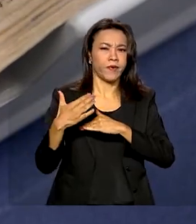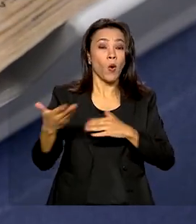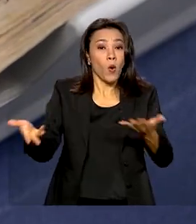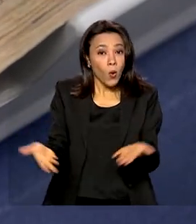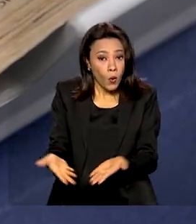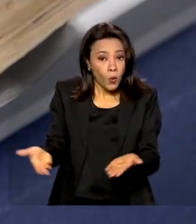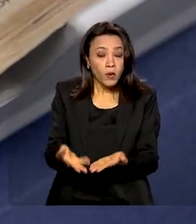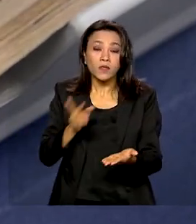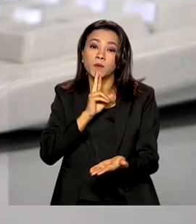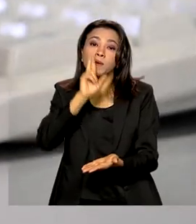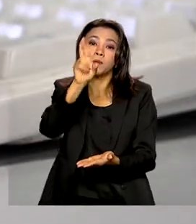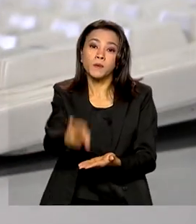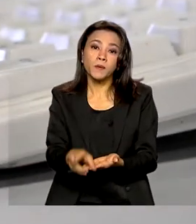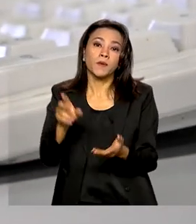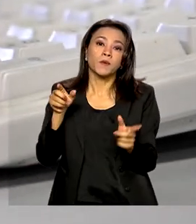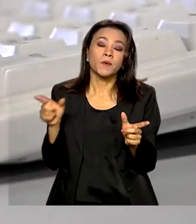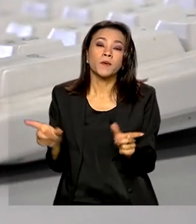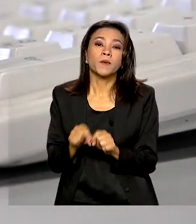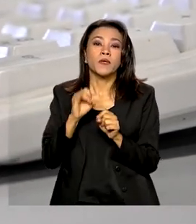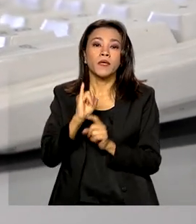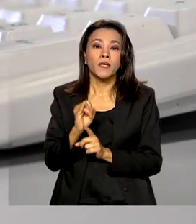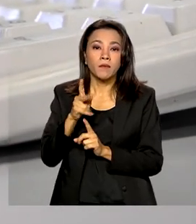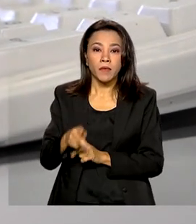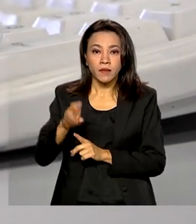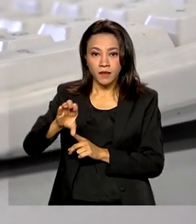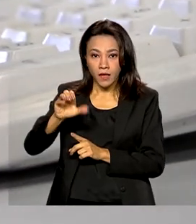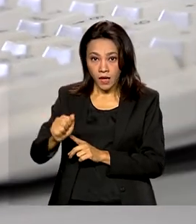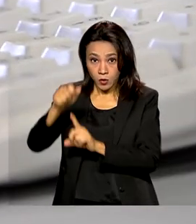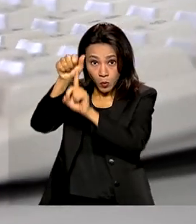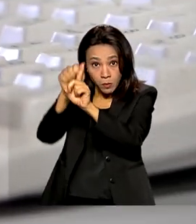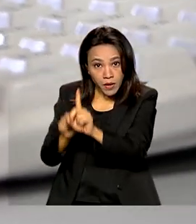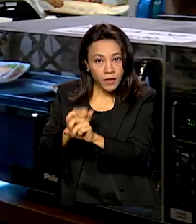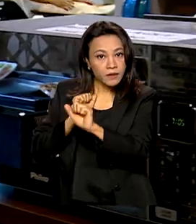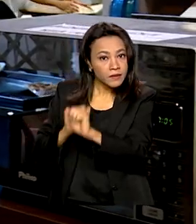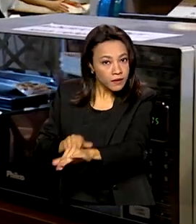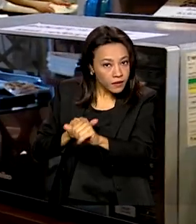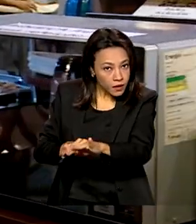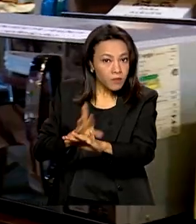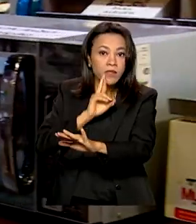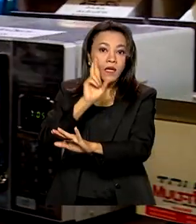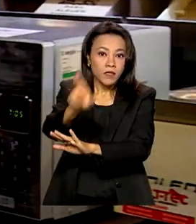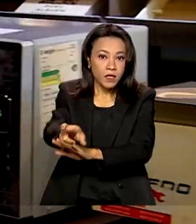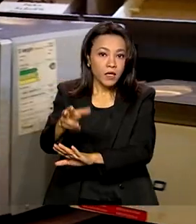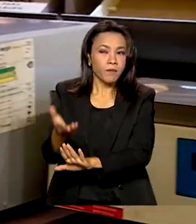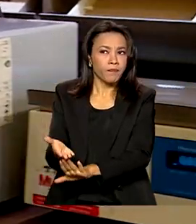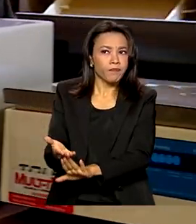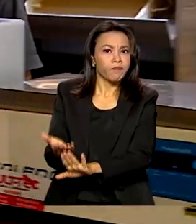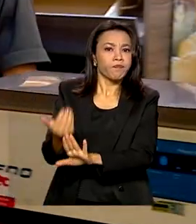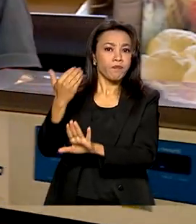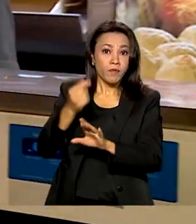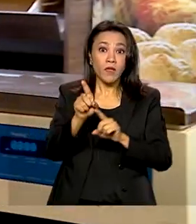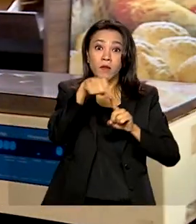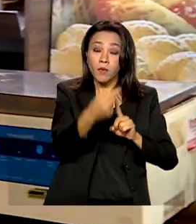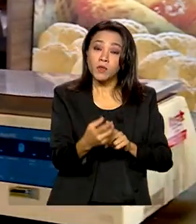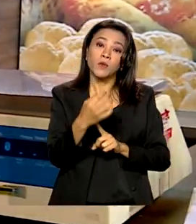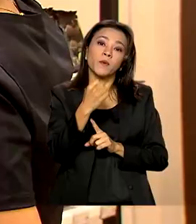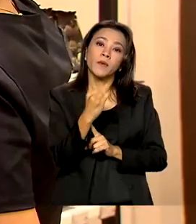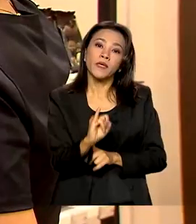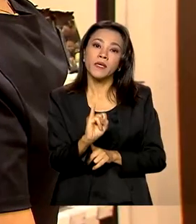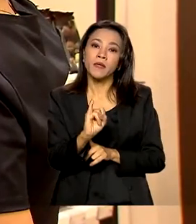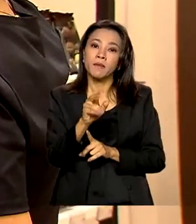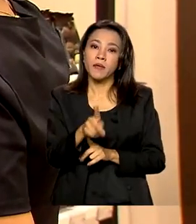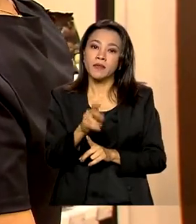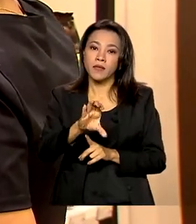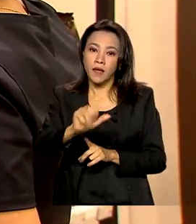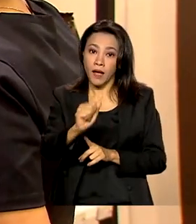sair então o resultado do IPCA de setembro, IPCA cheio, e na prévia que saiu, IPCA 15, houve então uma